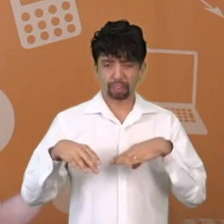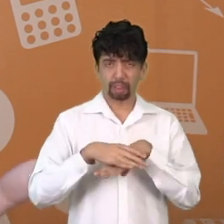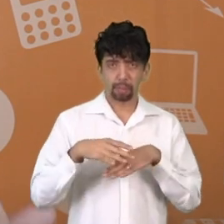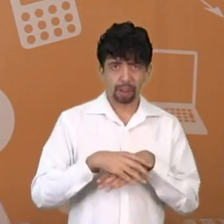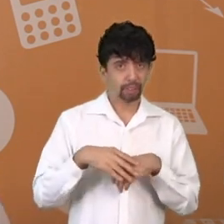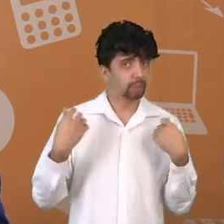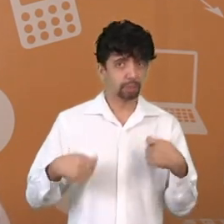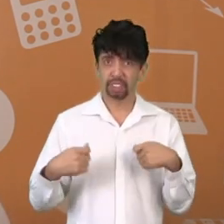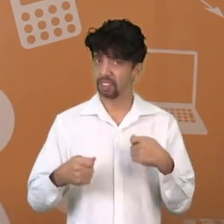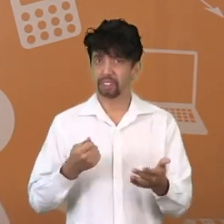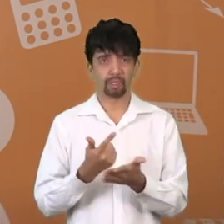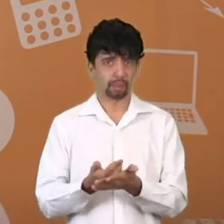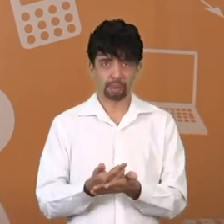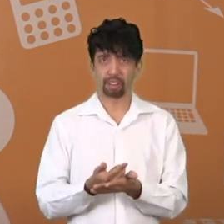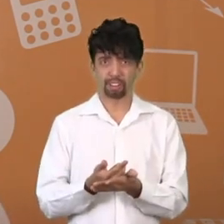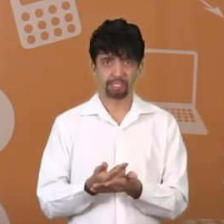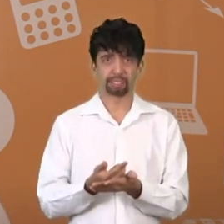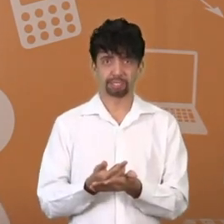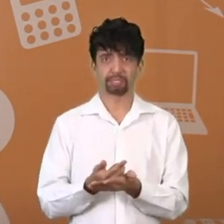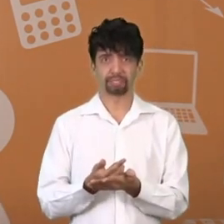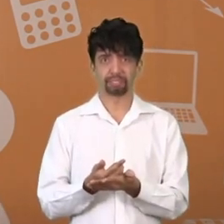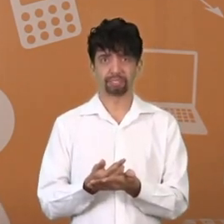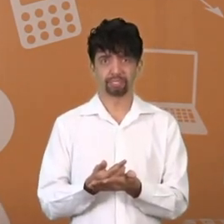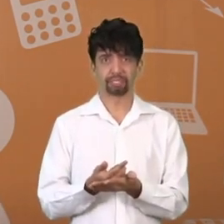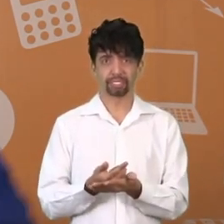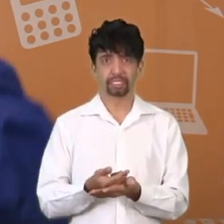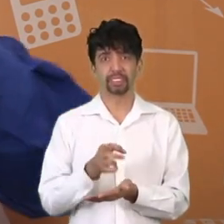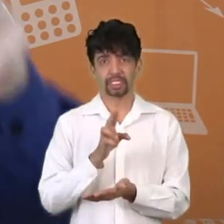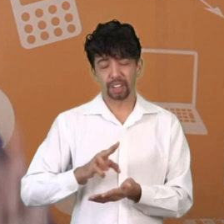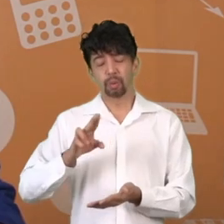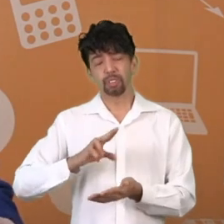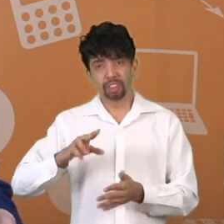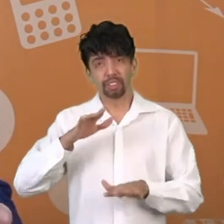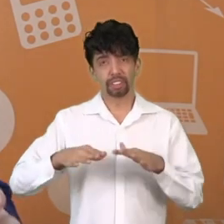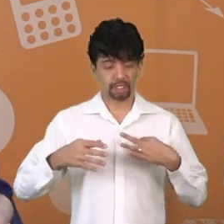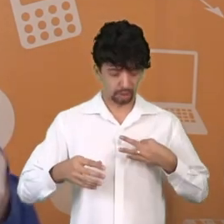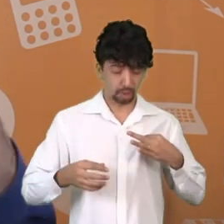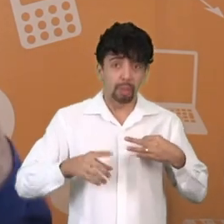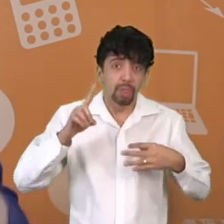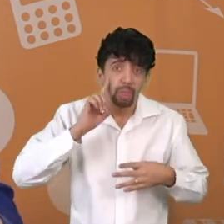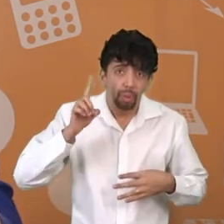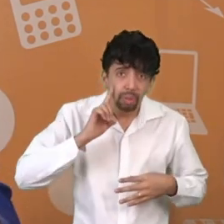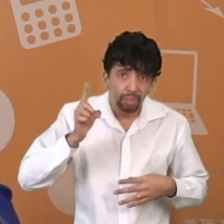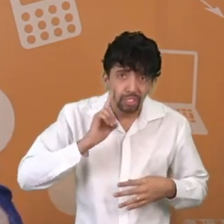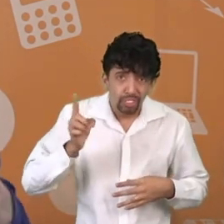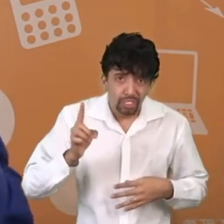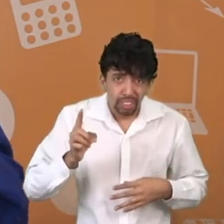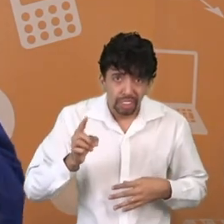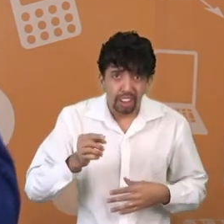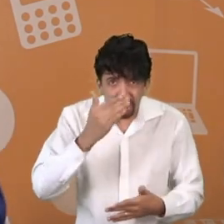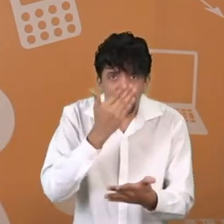precisar comprar, usando peças todo dia novas, peças de roupas.